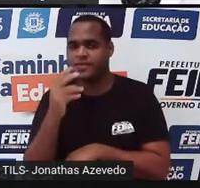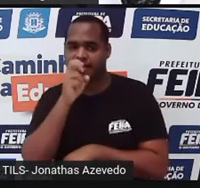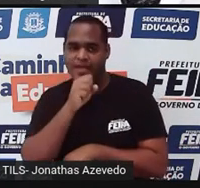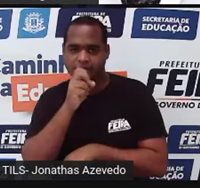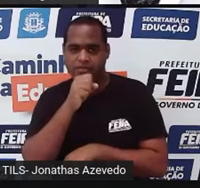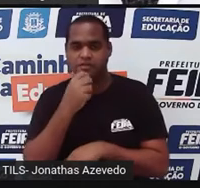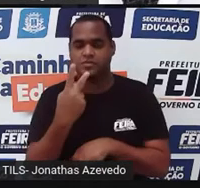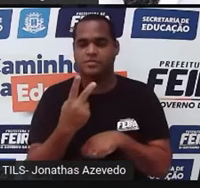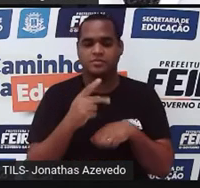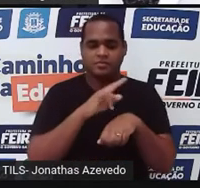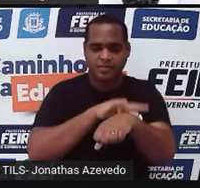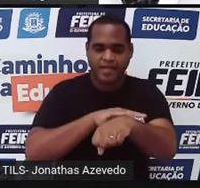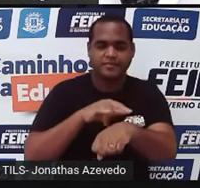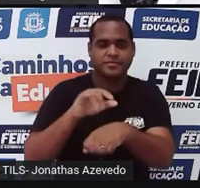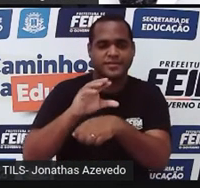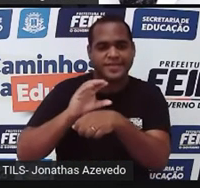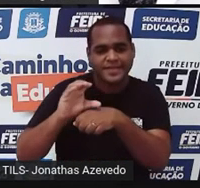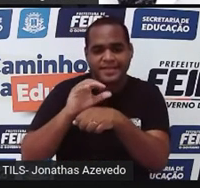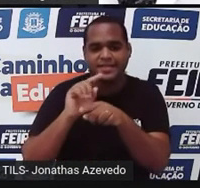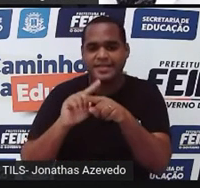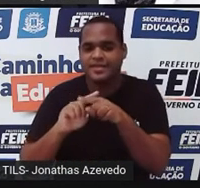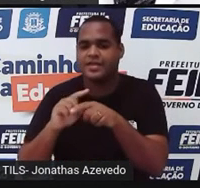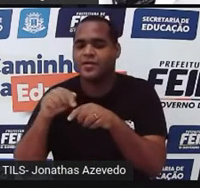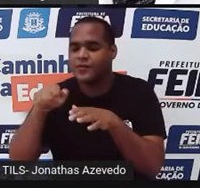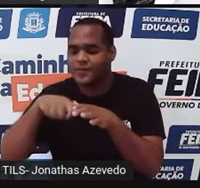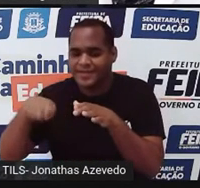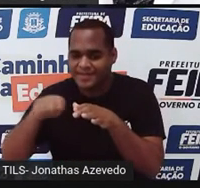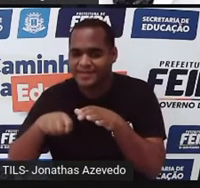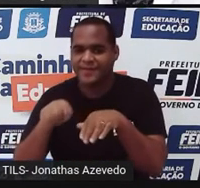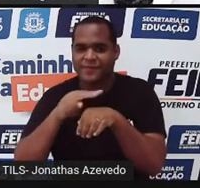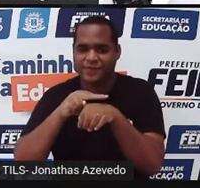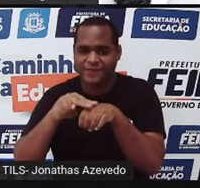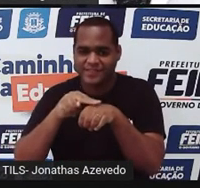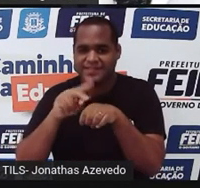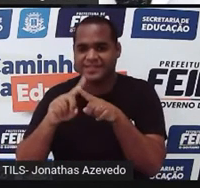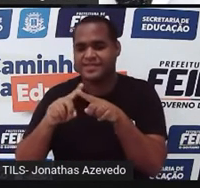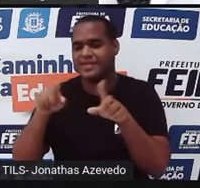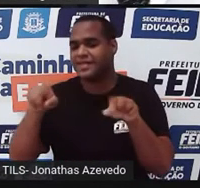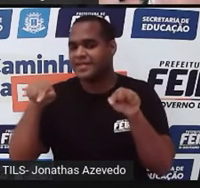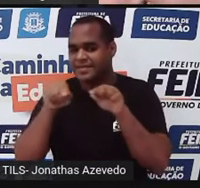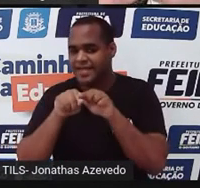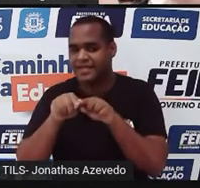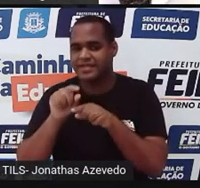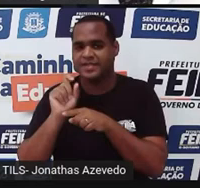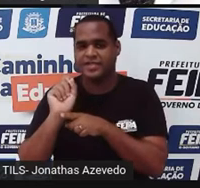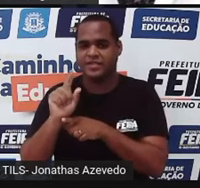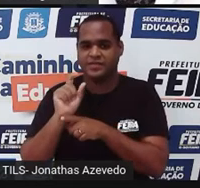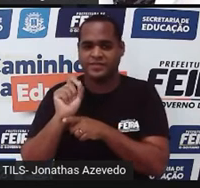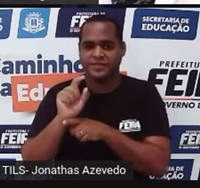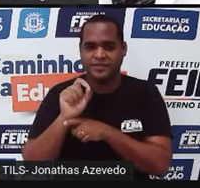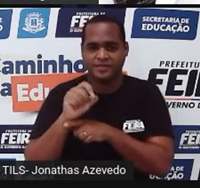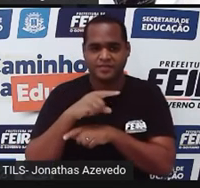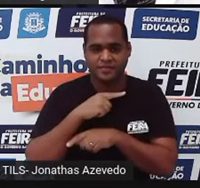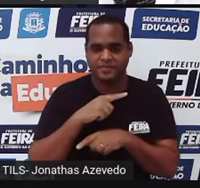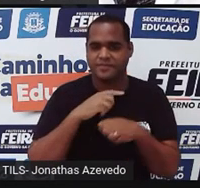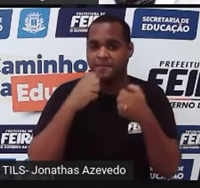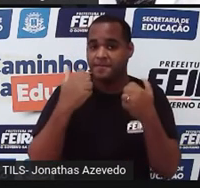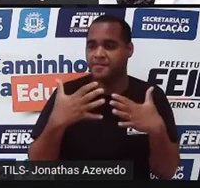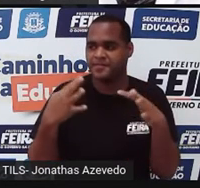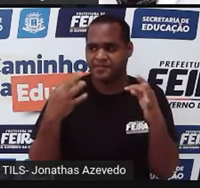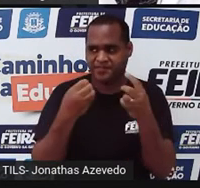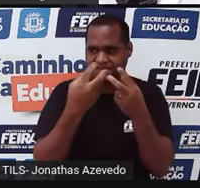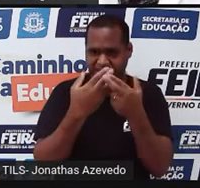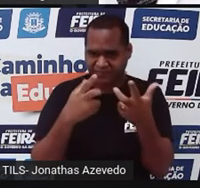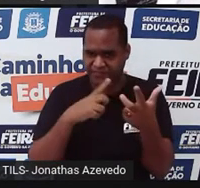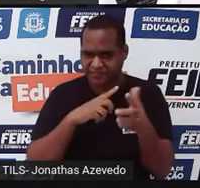banheiro cinza, cozinha verde, sala azul. Tá? E todos esses cômodos formam a casa, mas